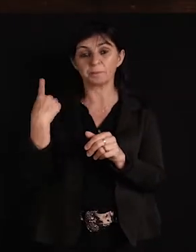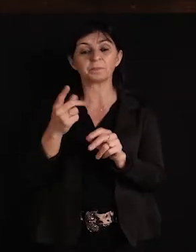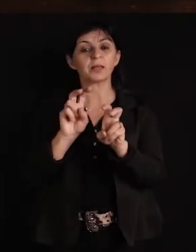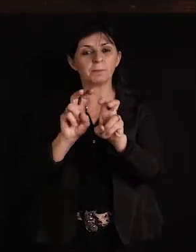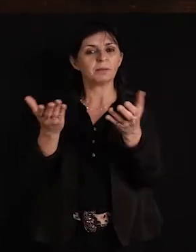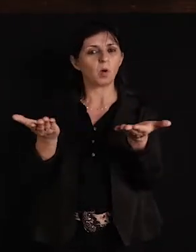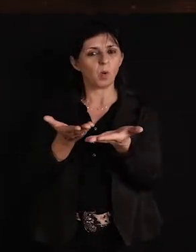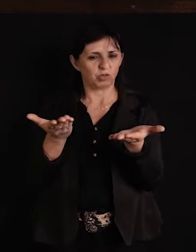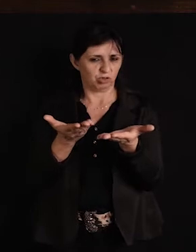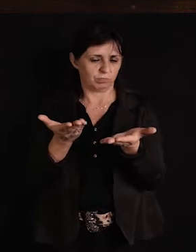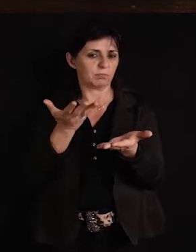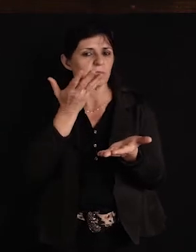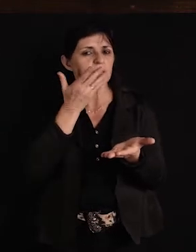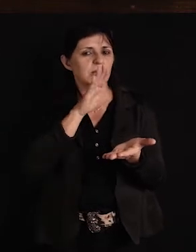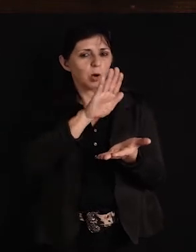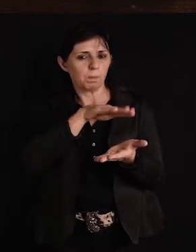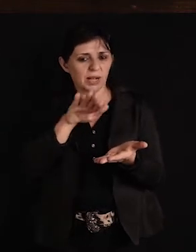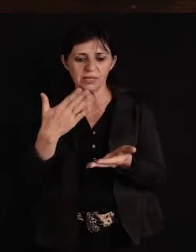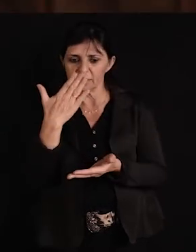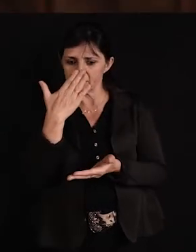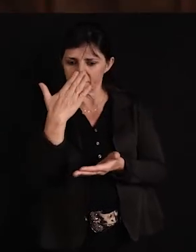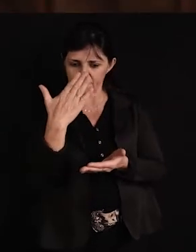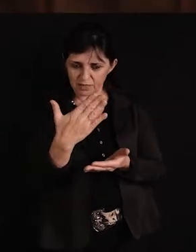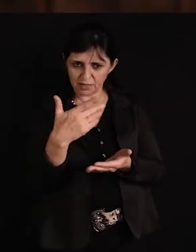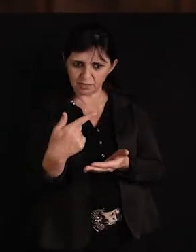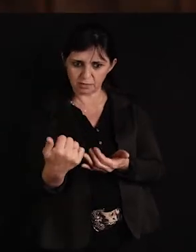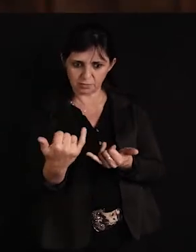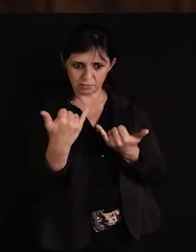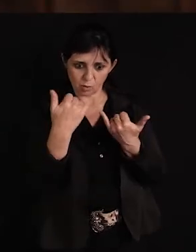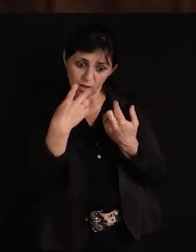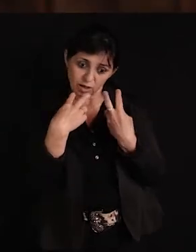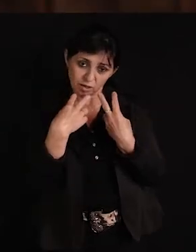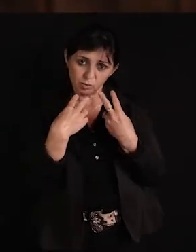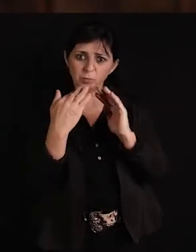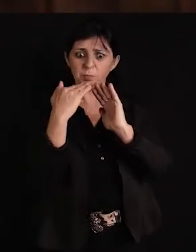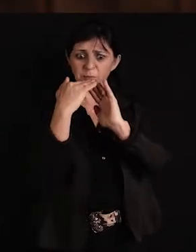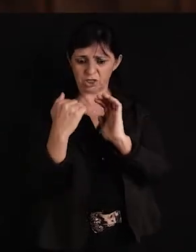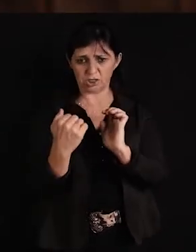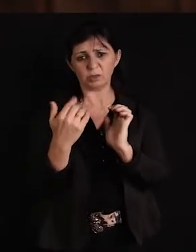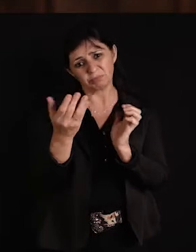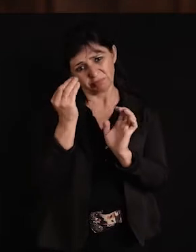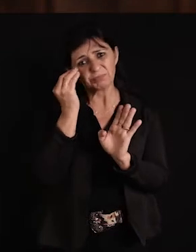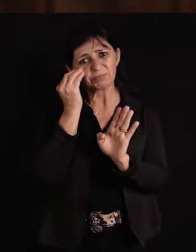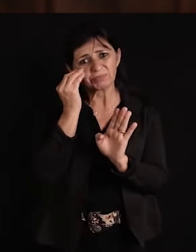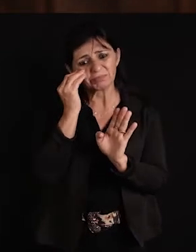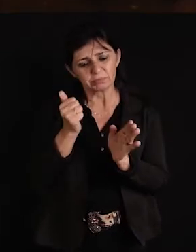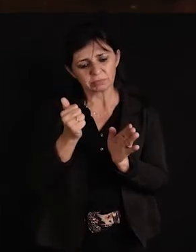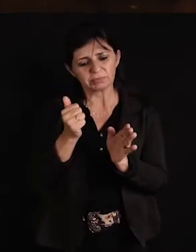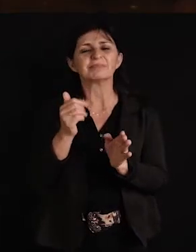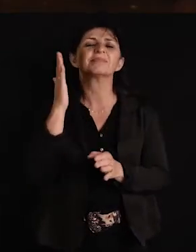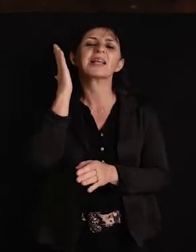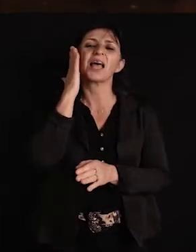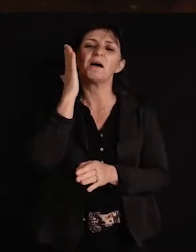criança na frente da gente, olhando, pedindo para tocar, a gente sabe o que é, porque a gente fez a mesma coisa.